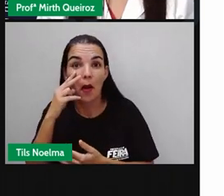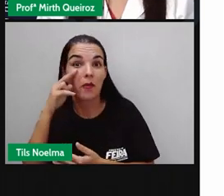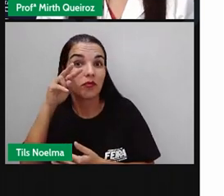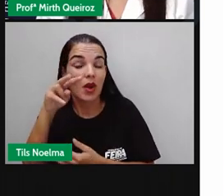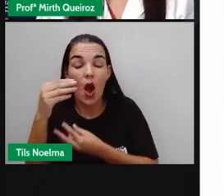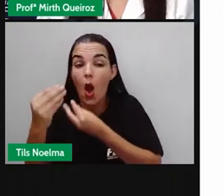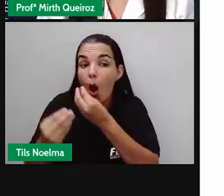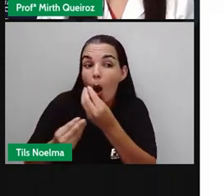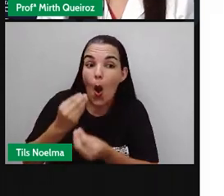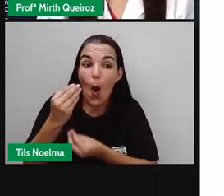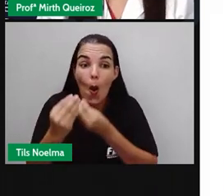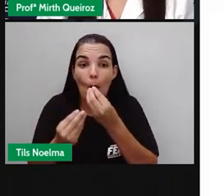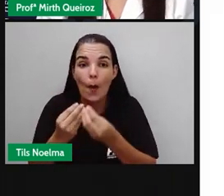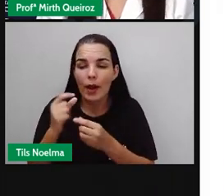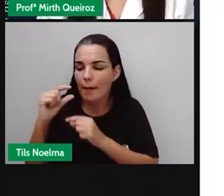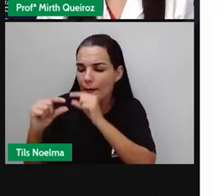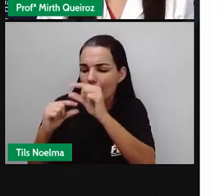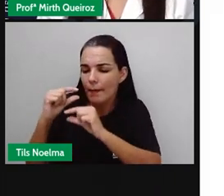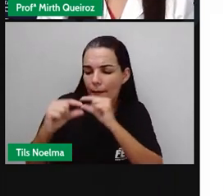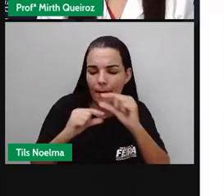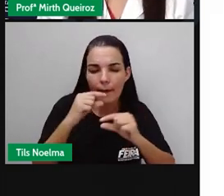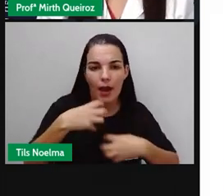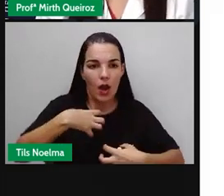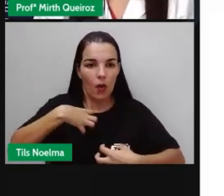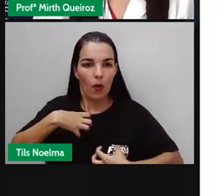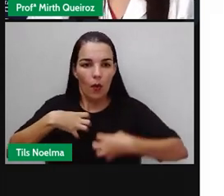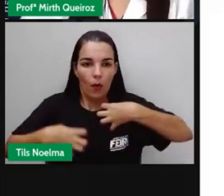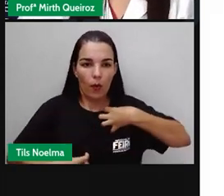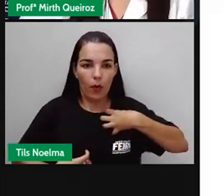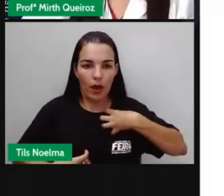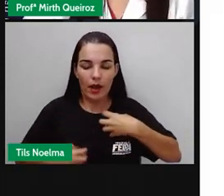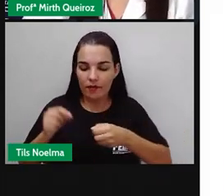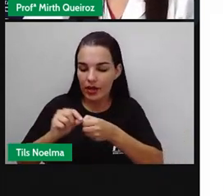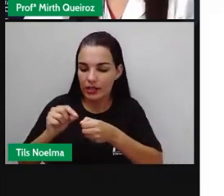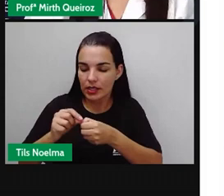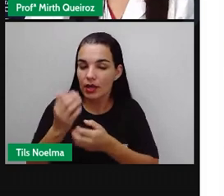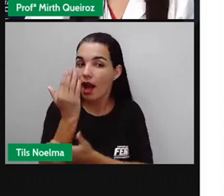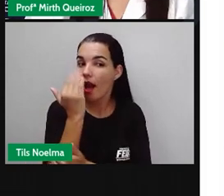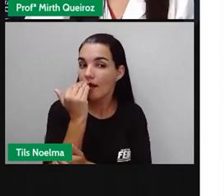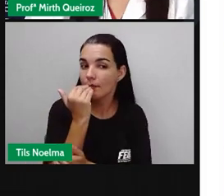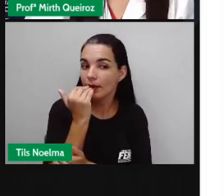vídeo, micro-organismos e produção de alimentos. Vamos assistir?